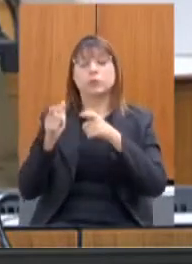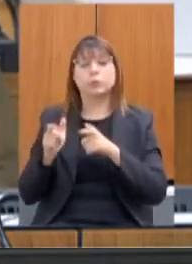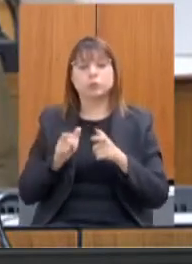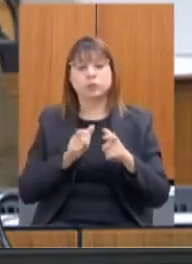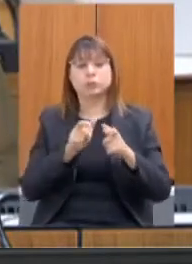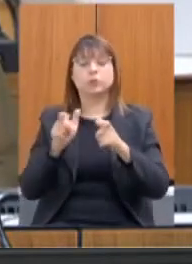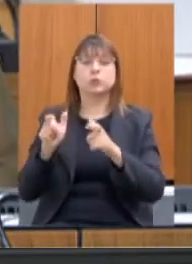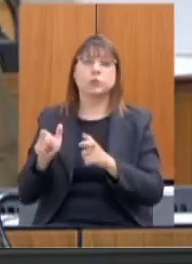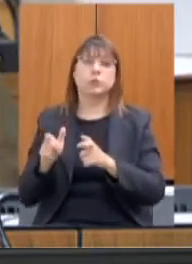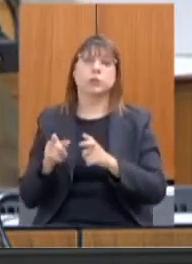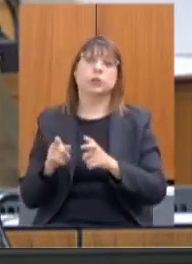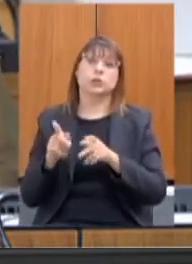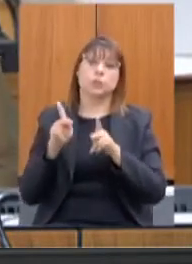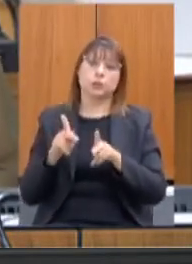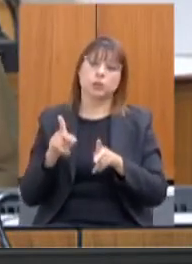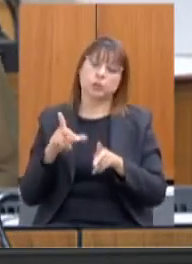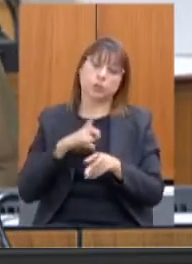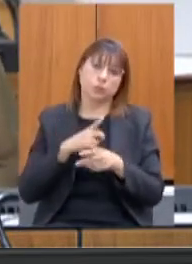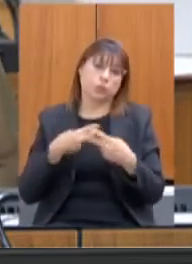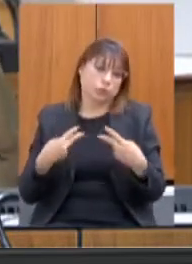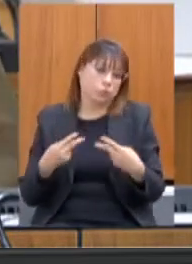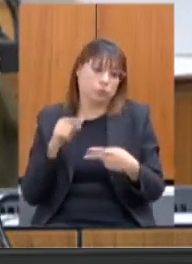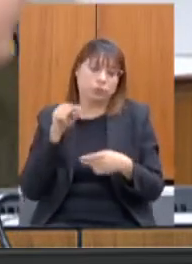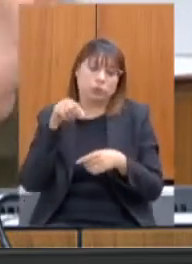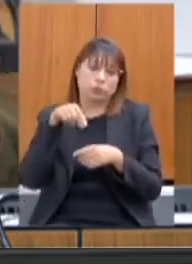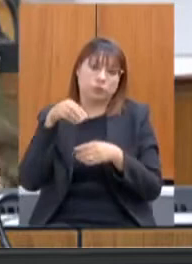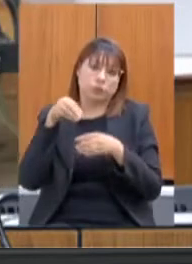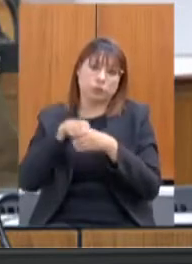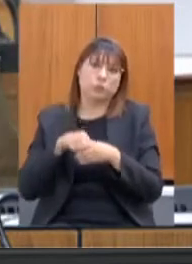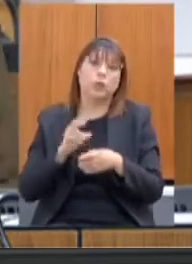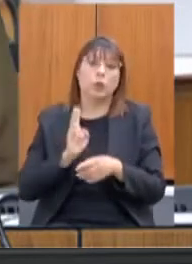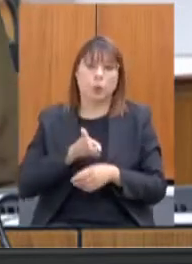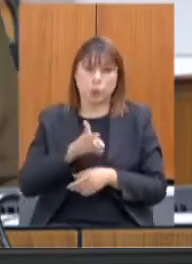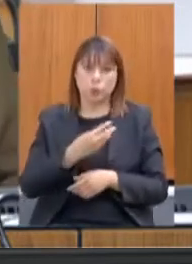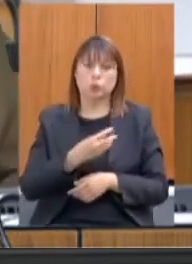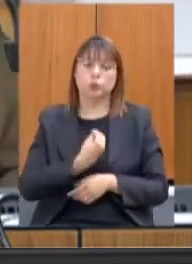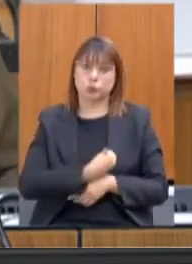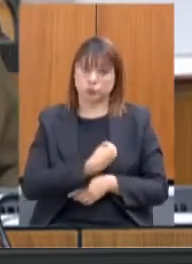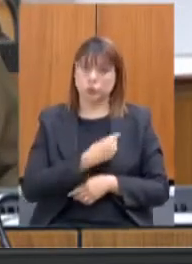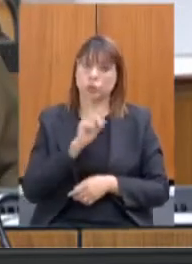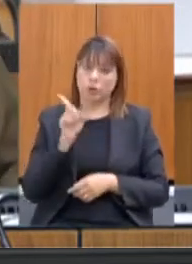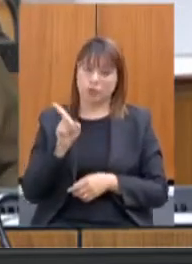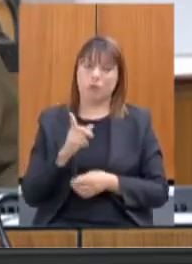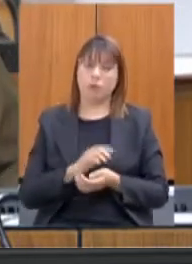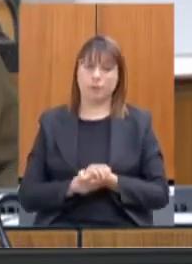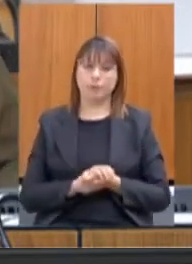poderia ter naquele momento. Ela ainda está em funcionamento, ainda hoje.